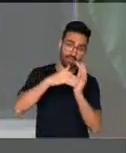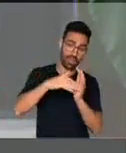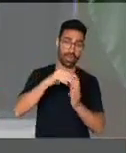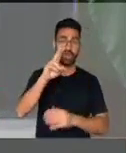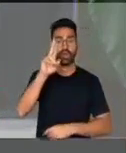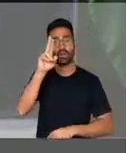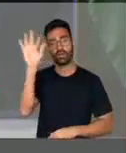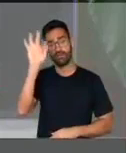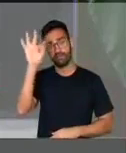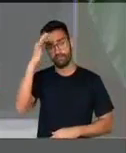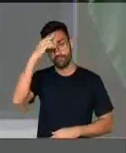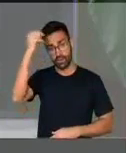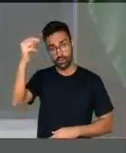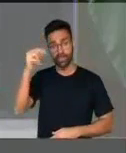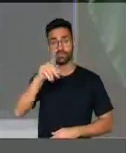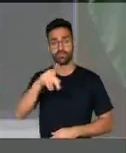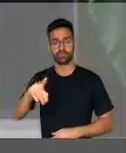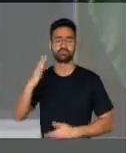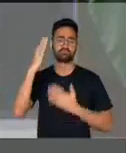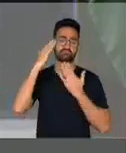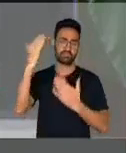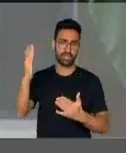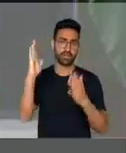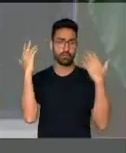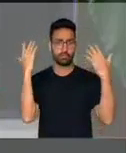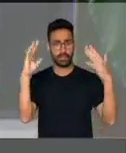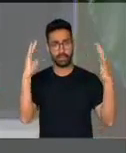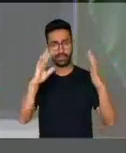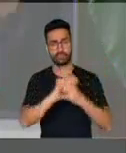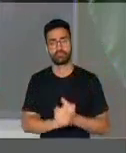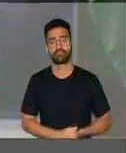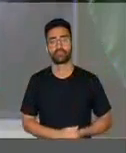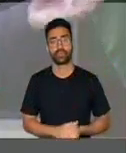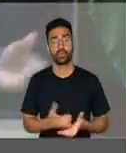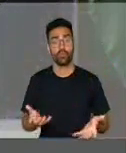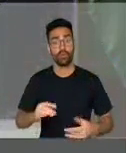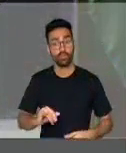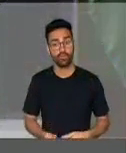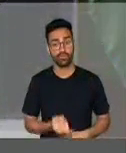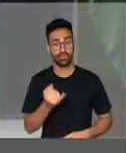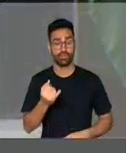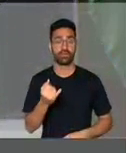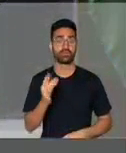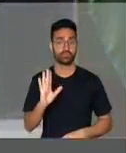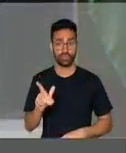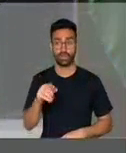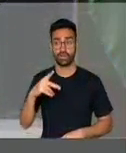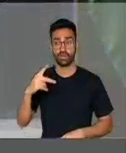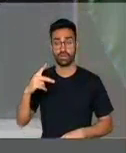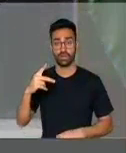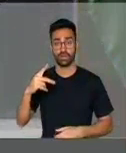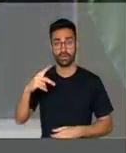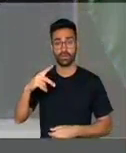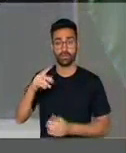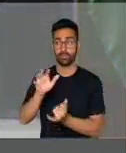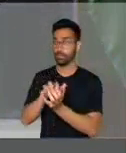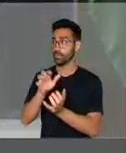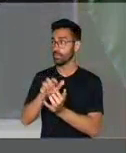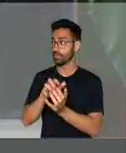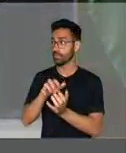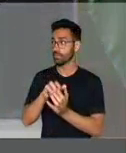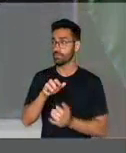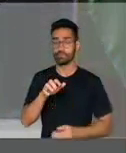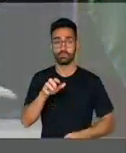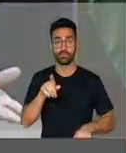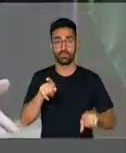os meus parabéns. E aproveitar, querido presidente, que teve votos até lá em Pernambuco, JHC, para agradecer